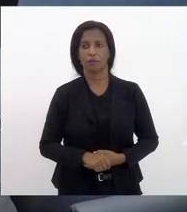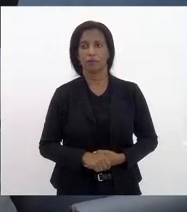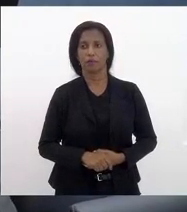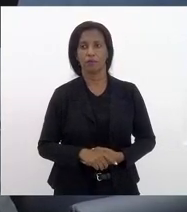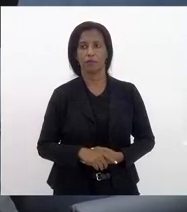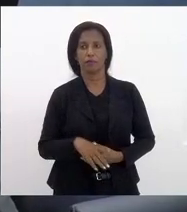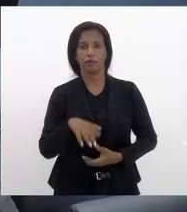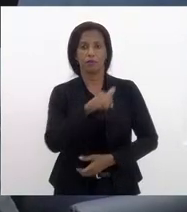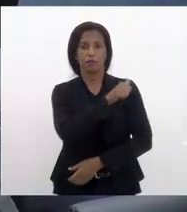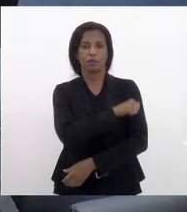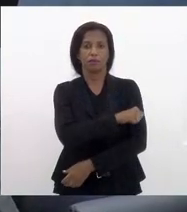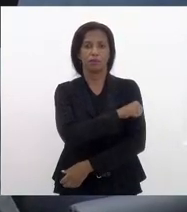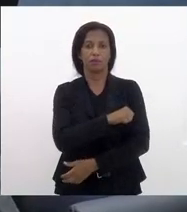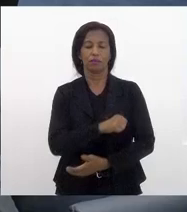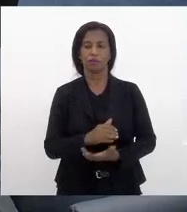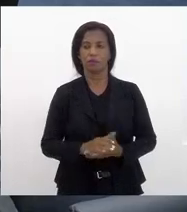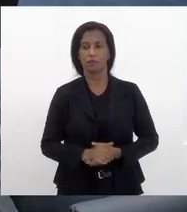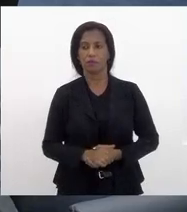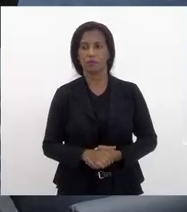Deputado Enfermeira Rejane.